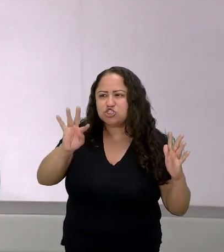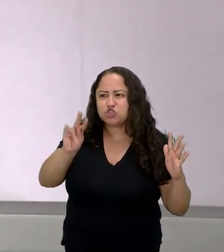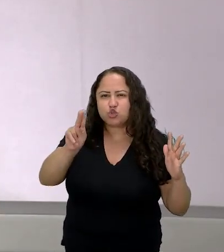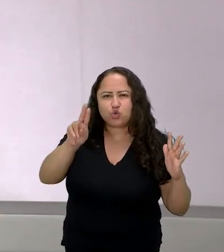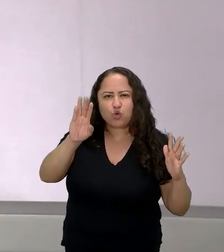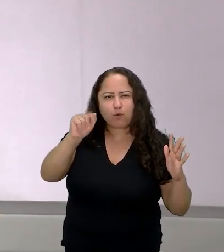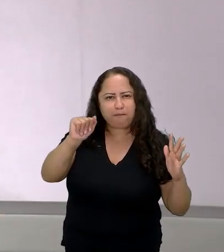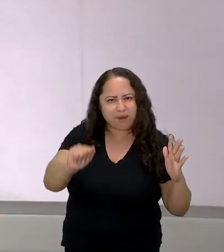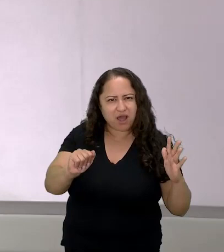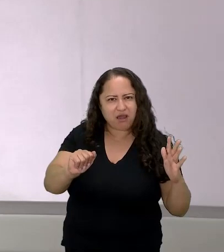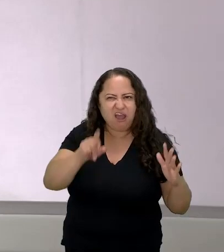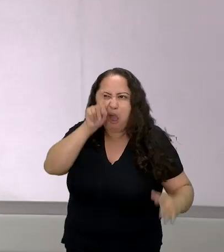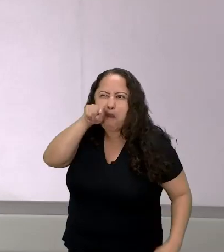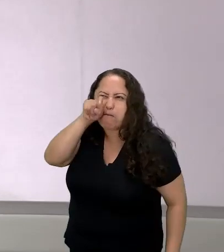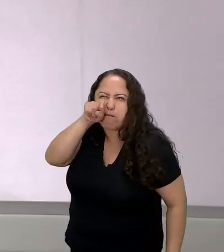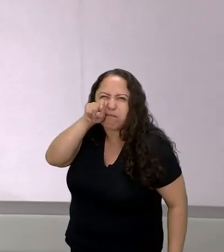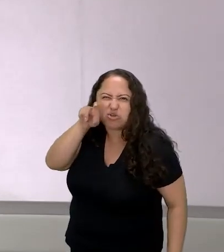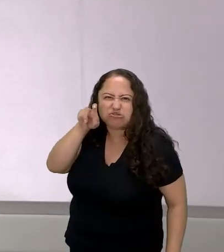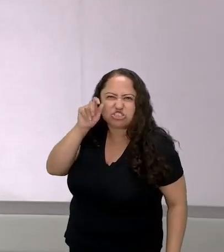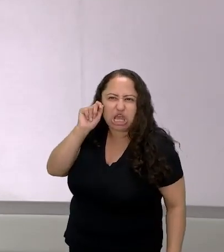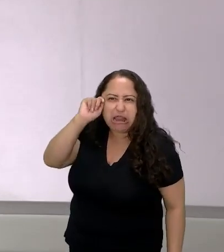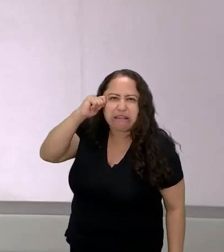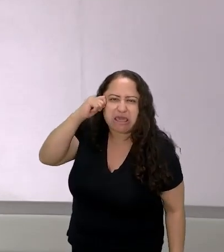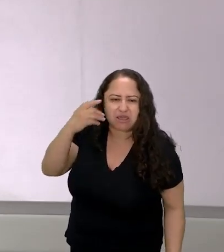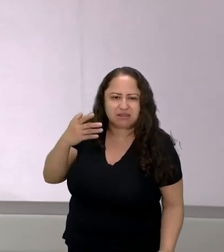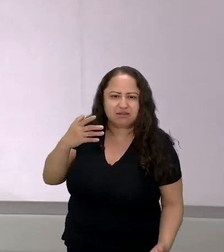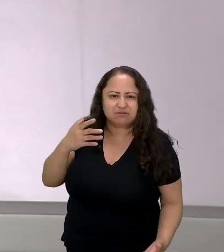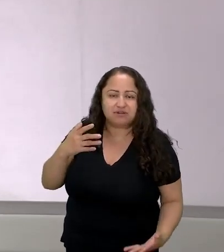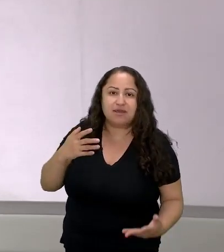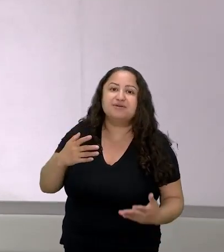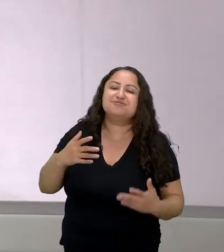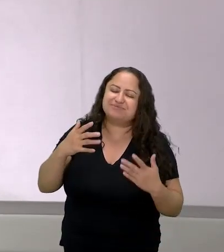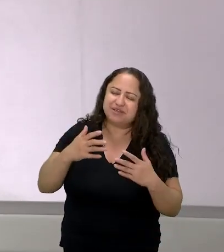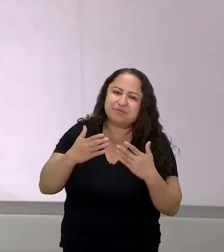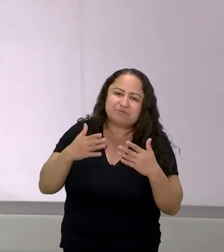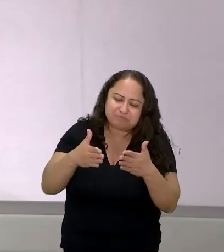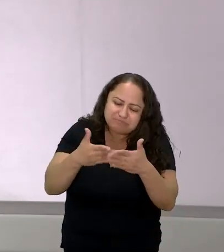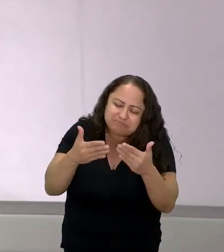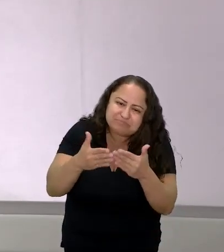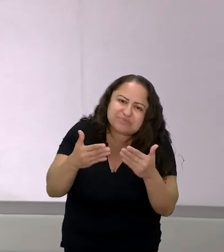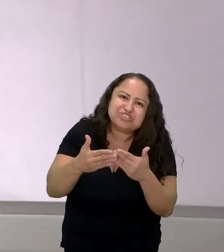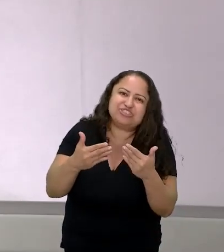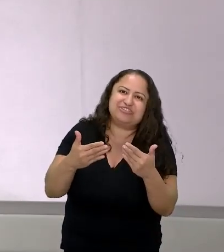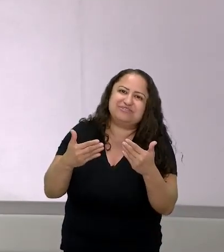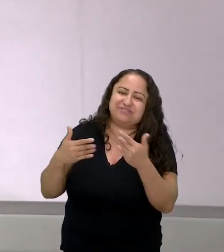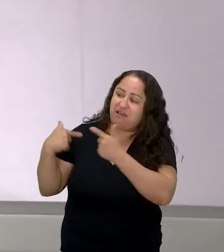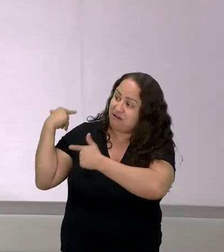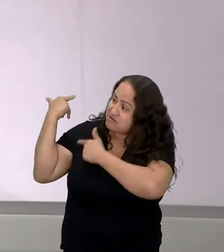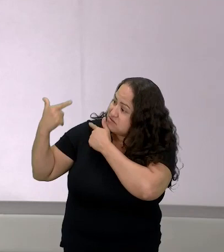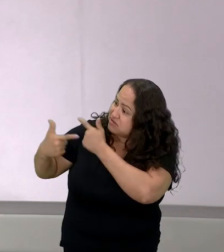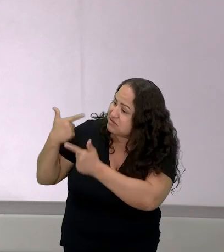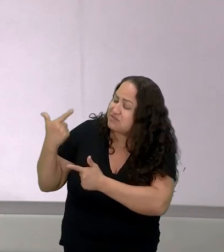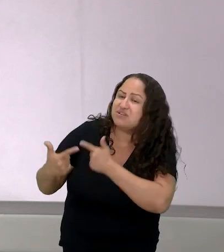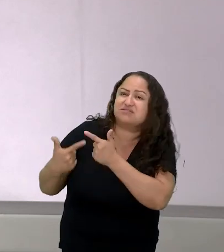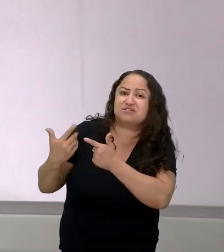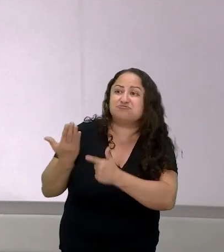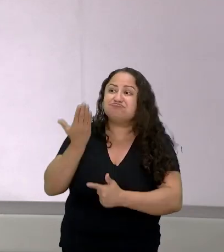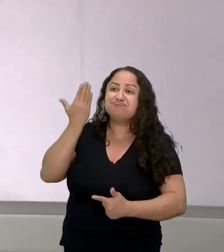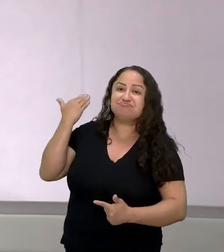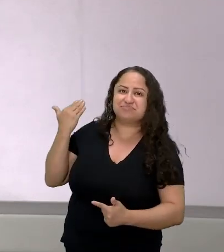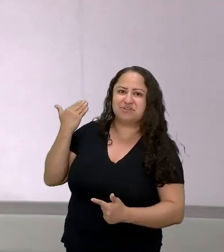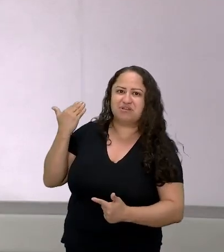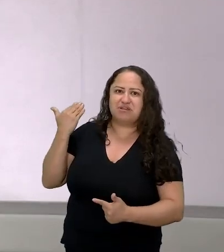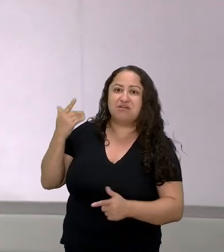aliás anteriormente eu quero pedir licença a toda a ancestralidade da tituba a toda a ancestralidade da